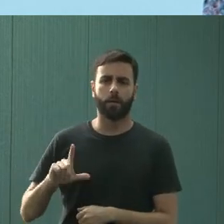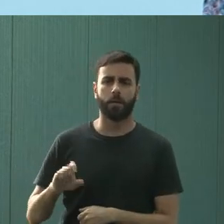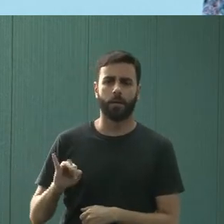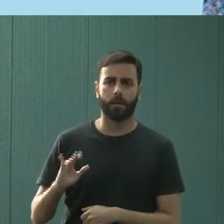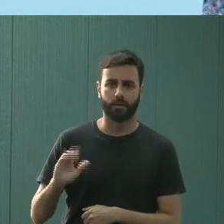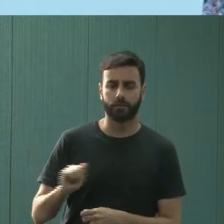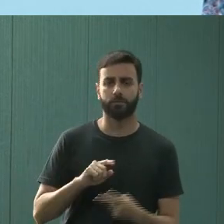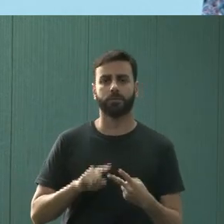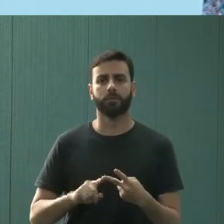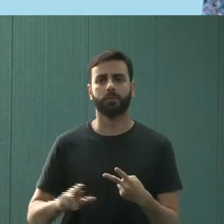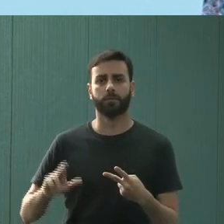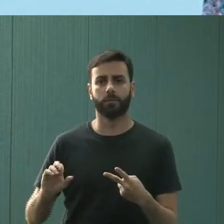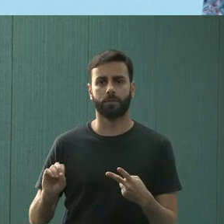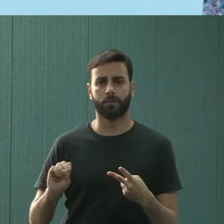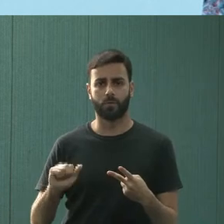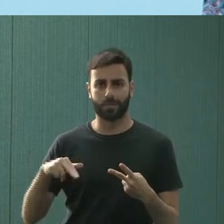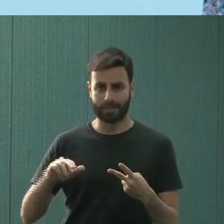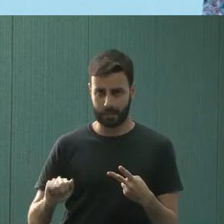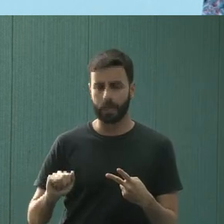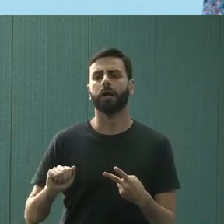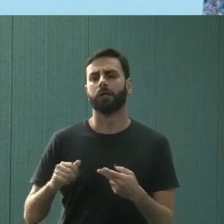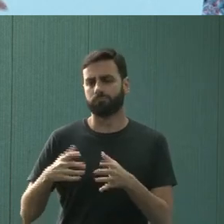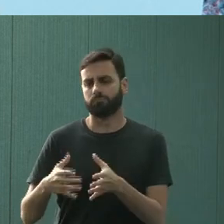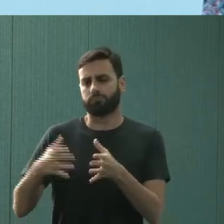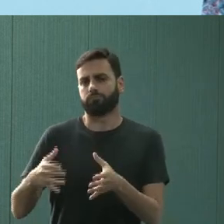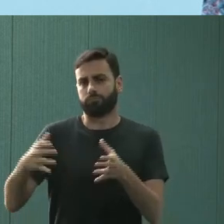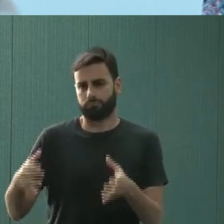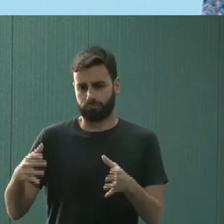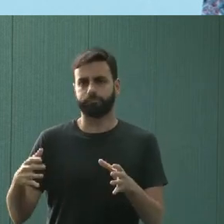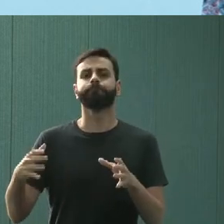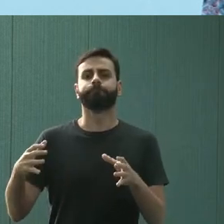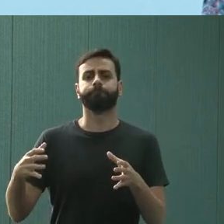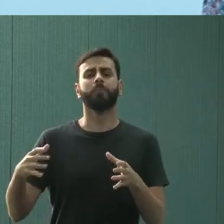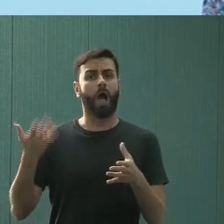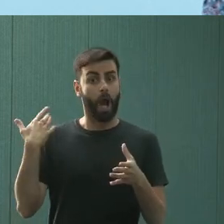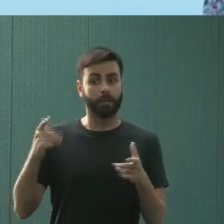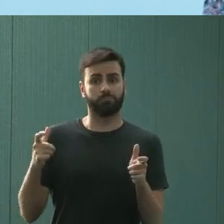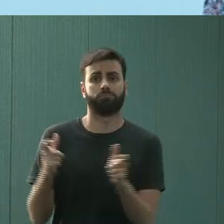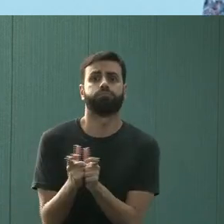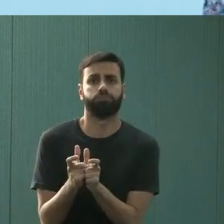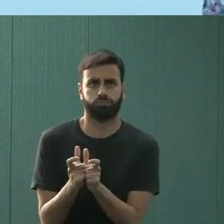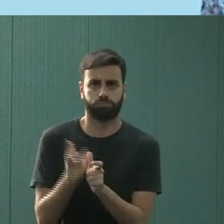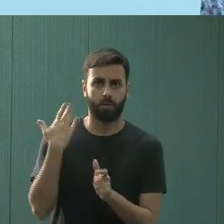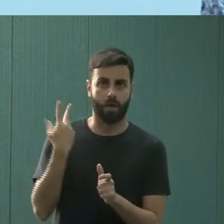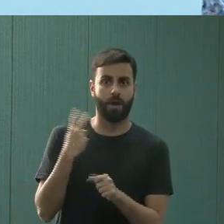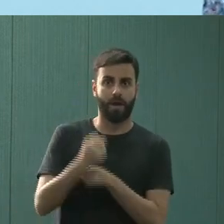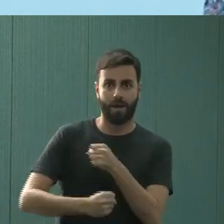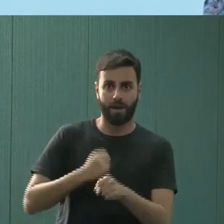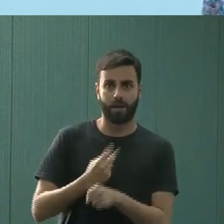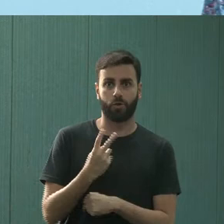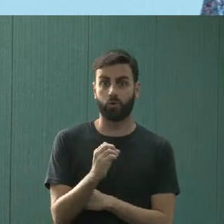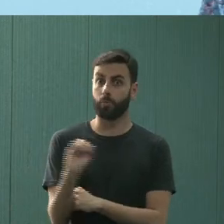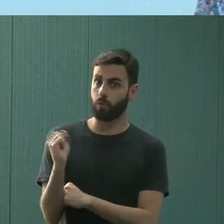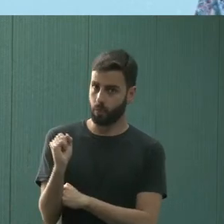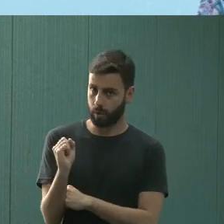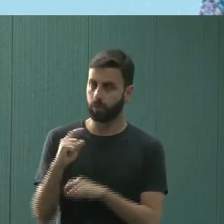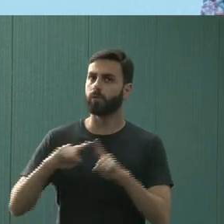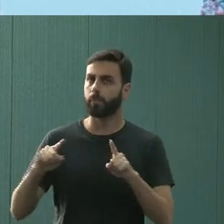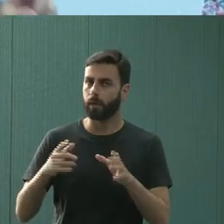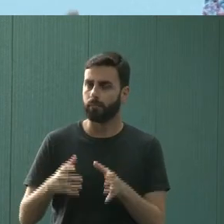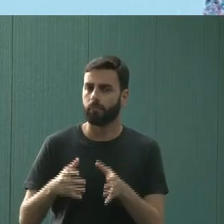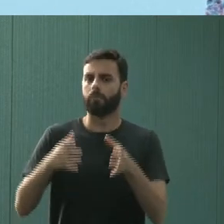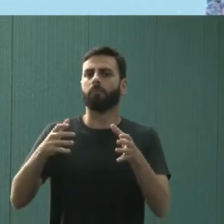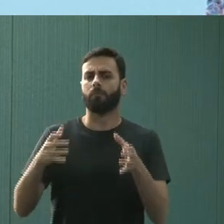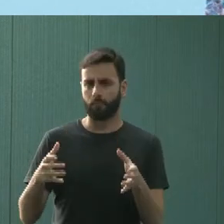Rosana, e foi crescendo a equipe a partir desse momento. Então era uma equipe muito pequena lá em 2008, então você vê que a equipe